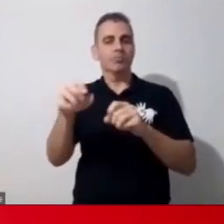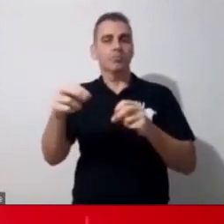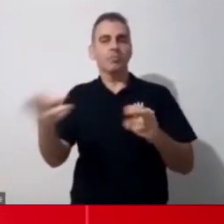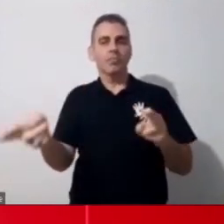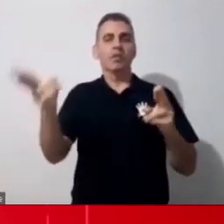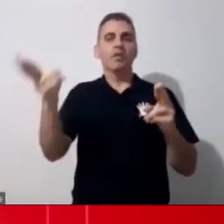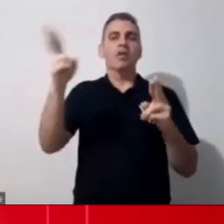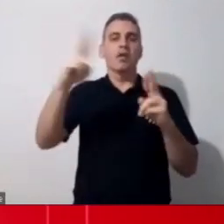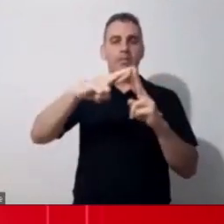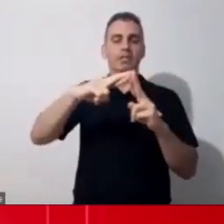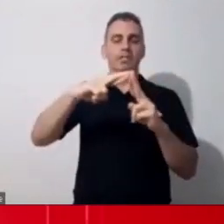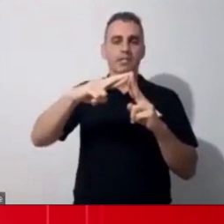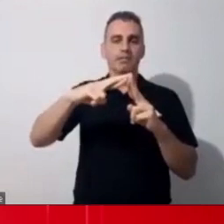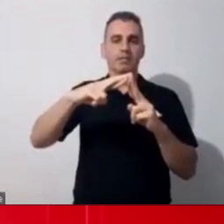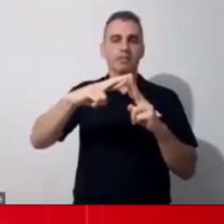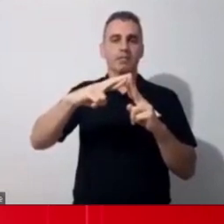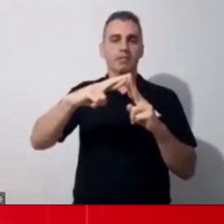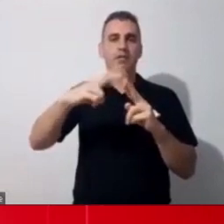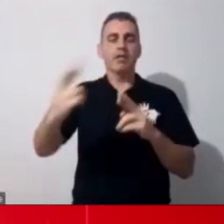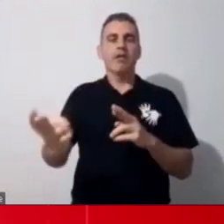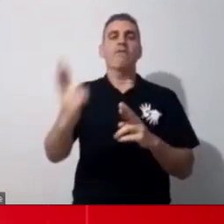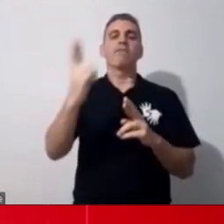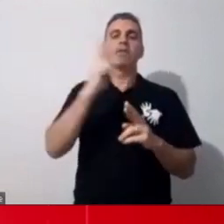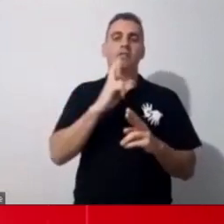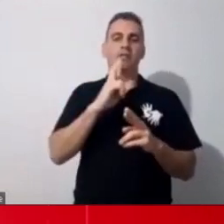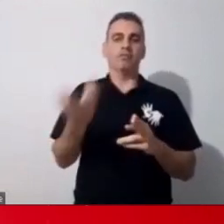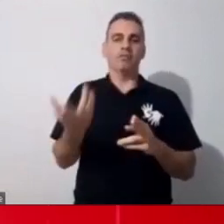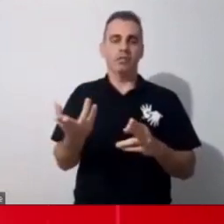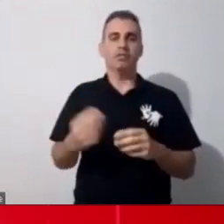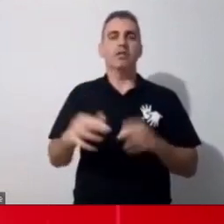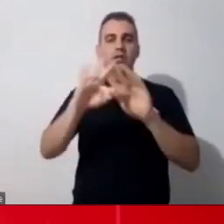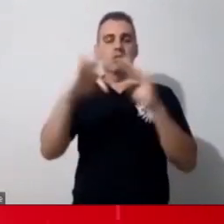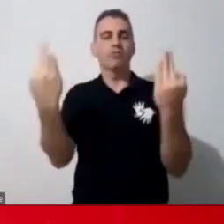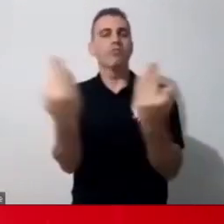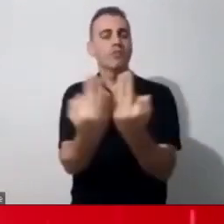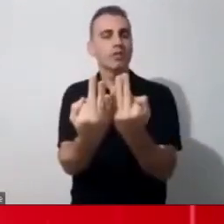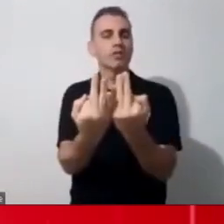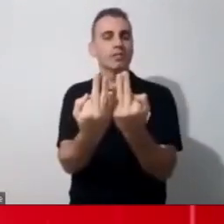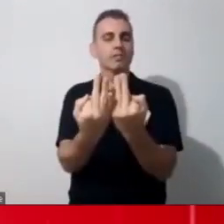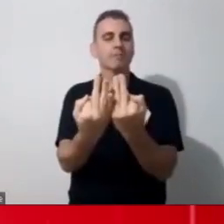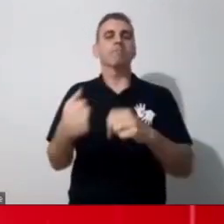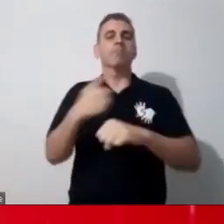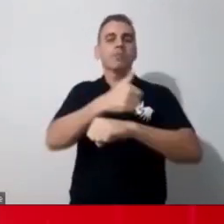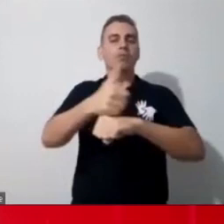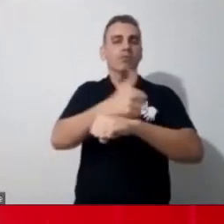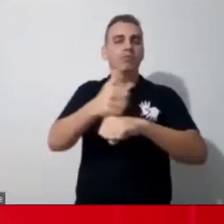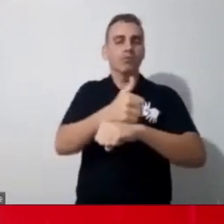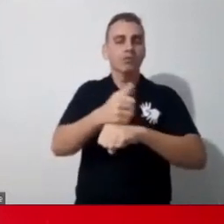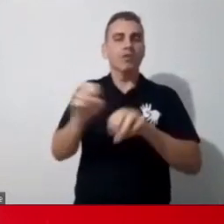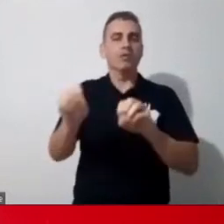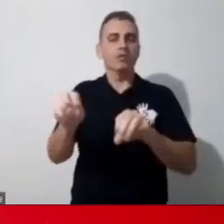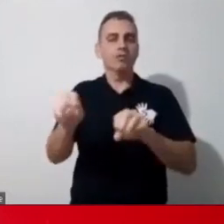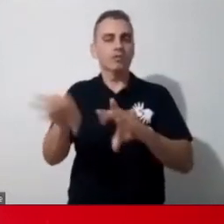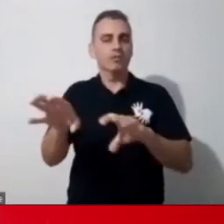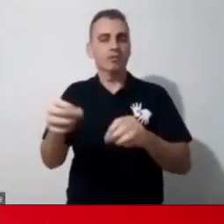todos que estão aí do outro lado, as famílias, os profissionais da educação, né, as